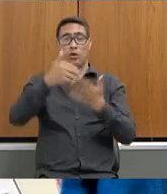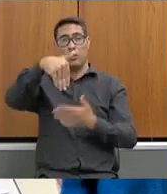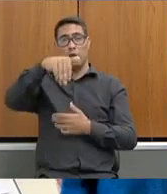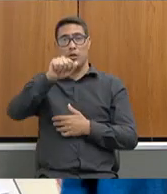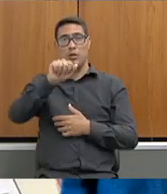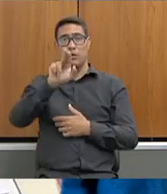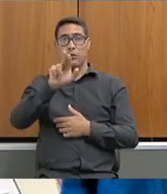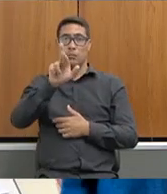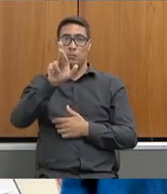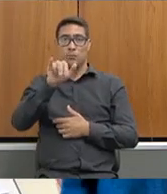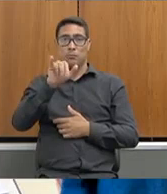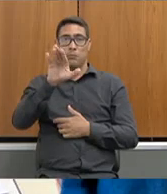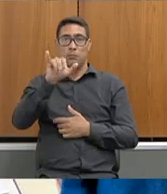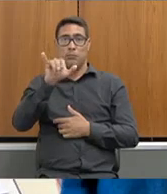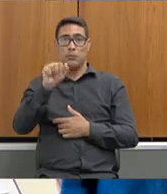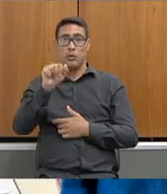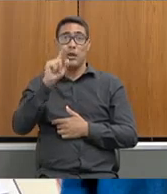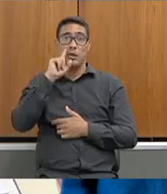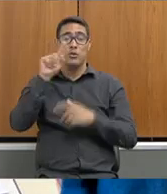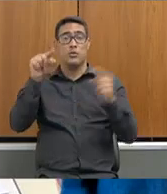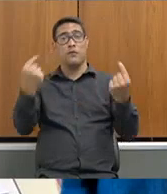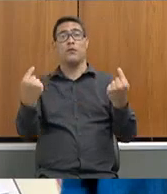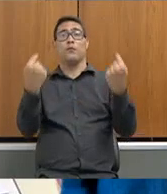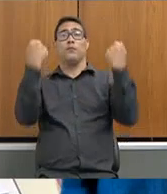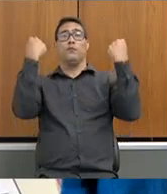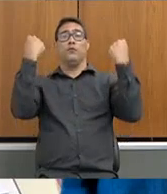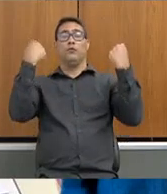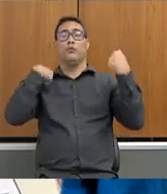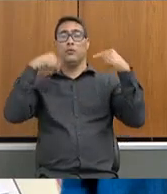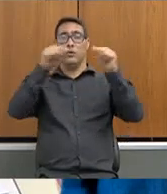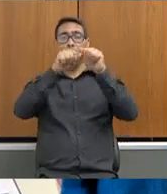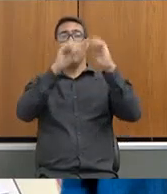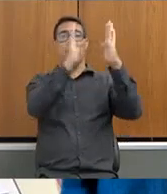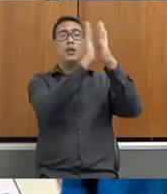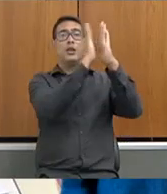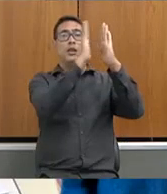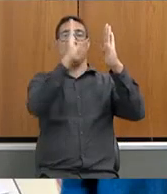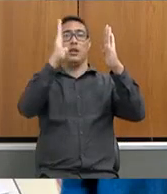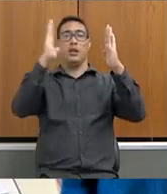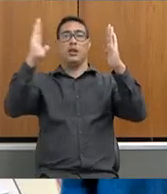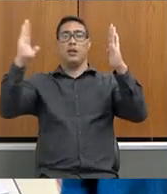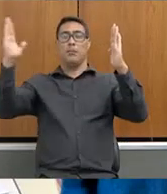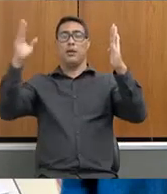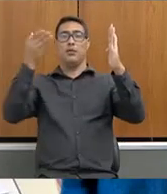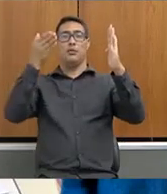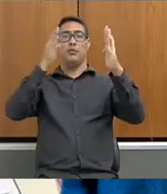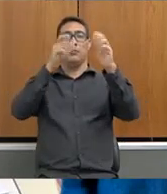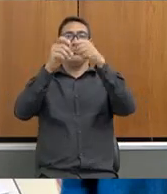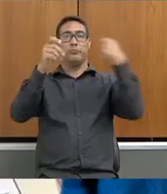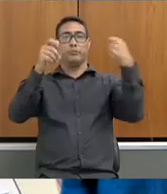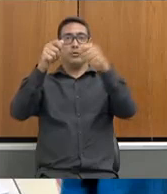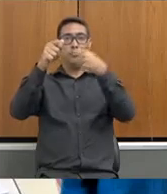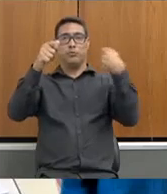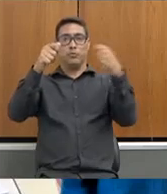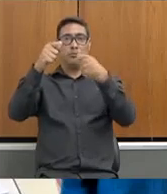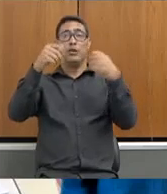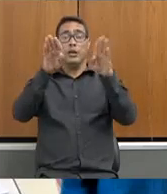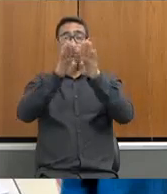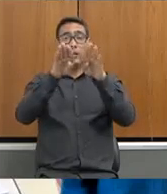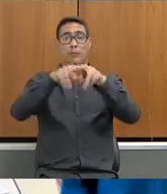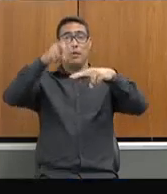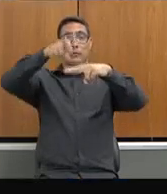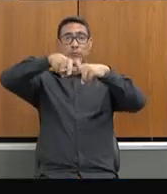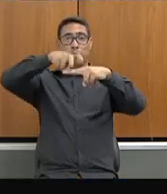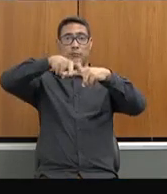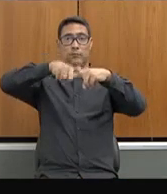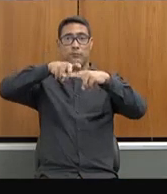ao fundo, a gente vê os escaninhos que nós enviamos para as escolas de tempo integral e também as carteiras escolares. Me lembro, quando eu era